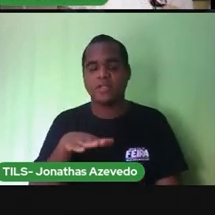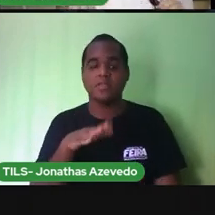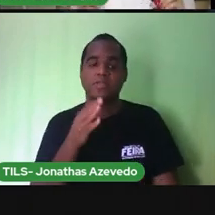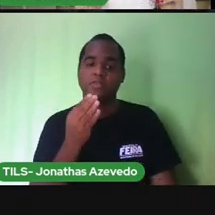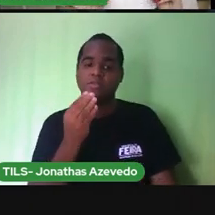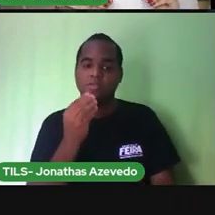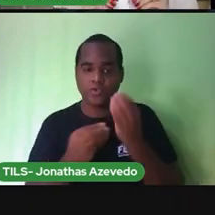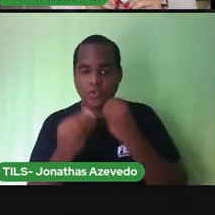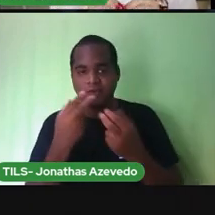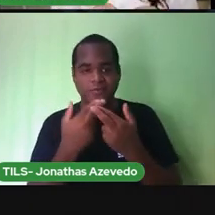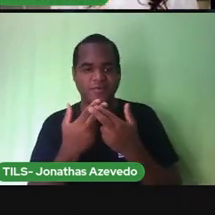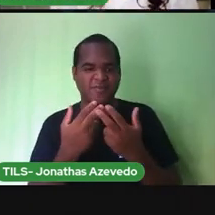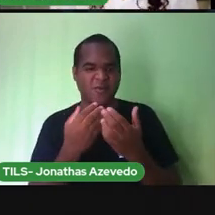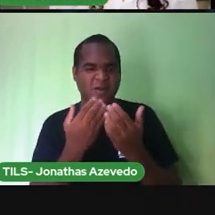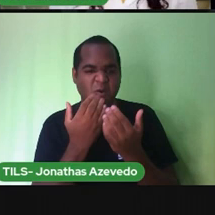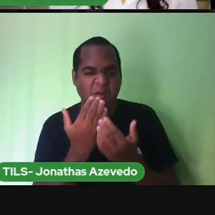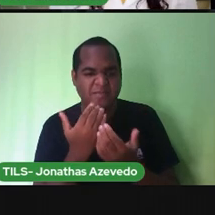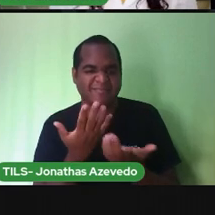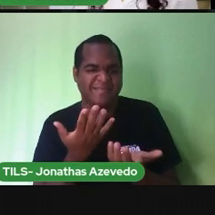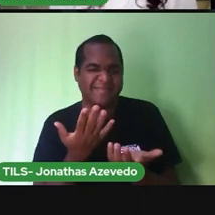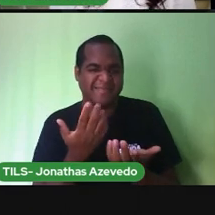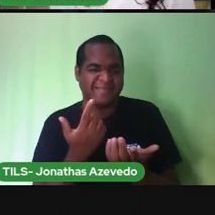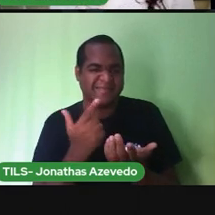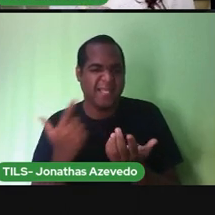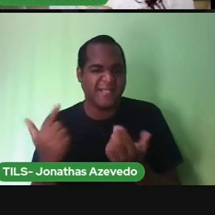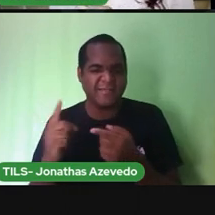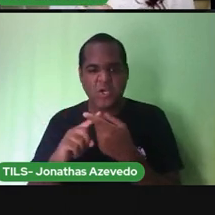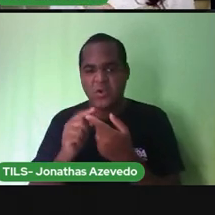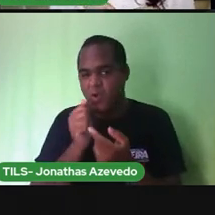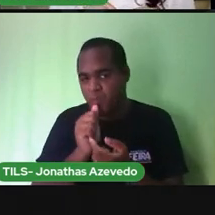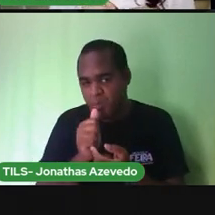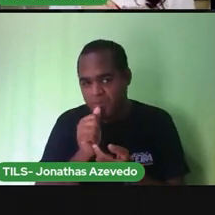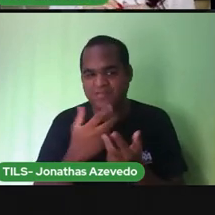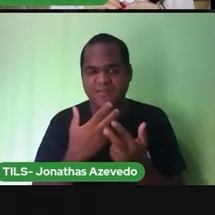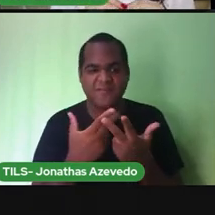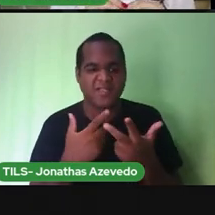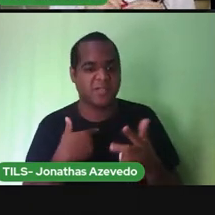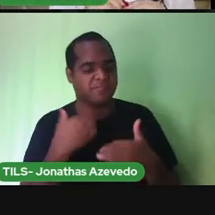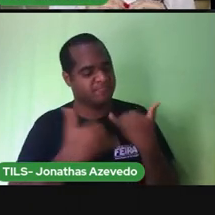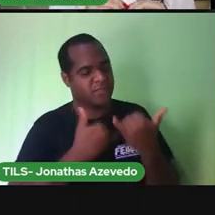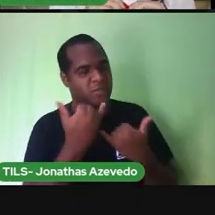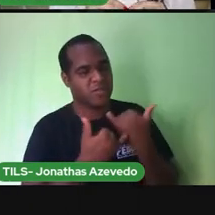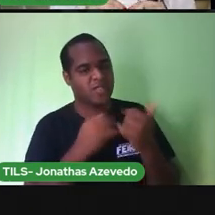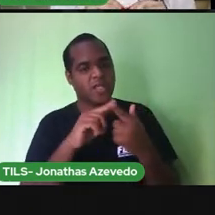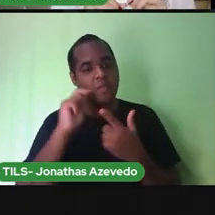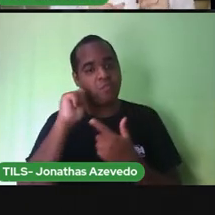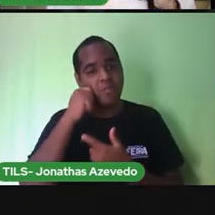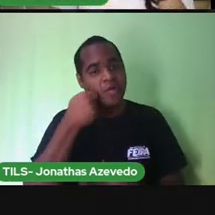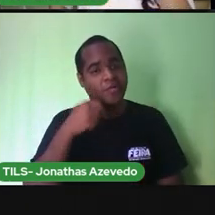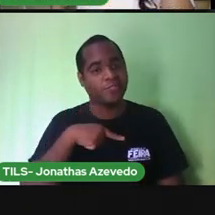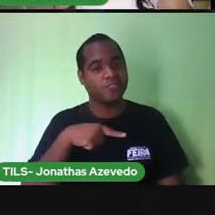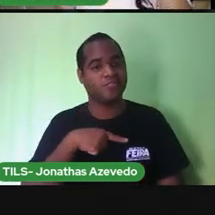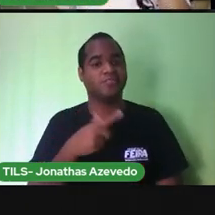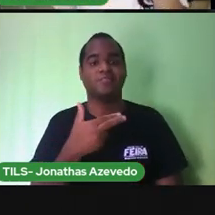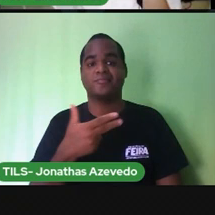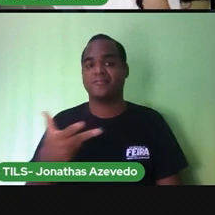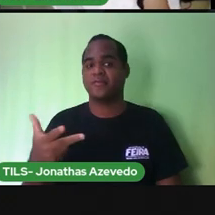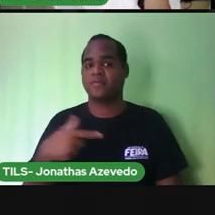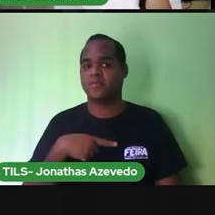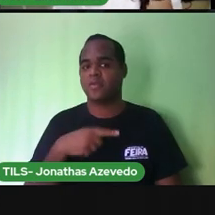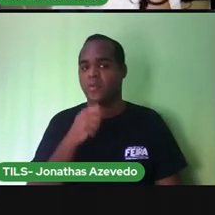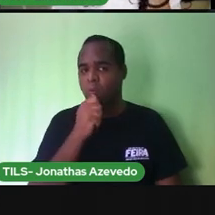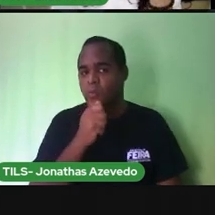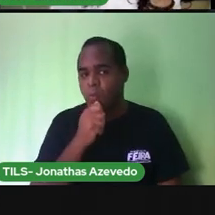dedo. Aí você brincou na terra, tá lá com a unha toda pretinha, toda encardidazinha, aí você tá lá